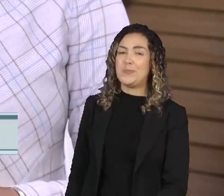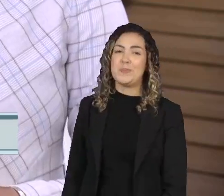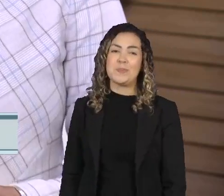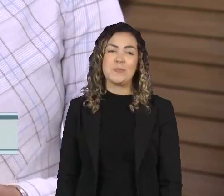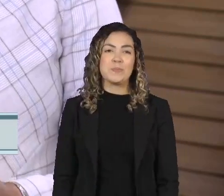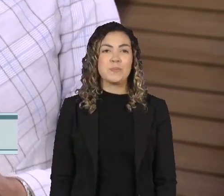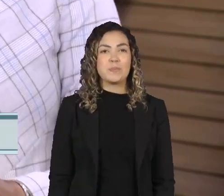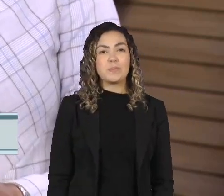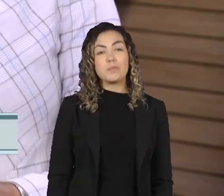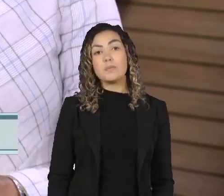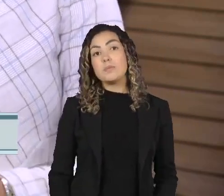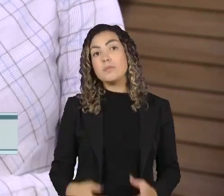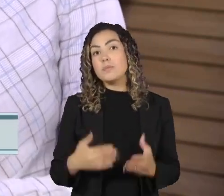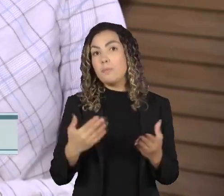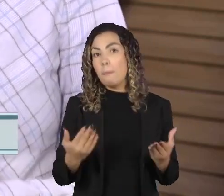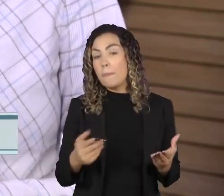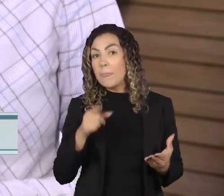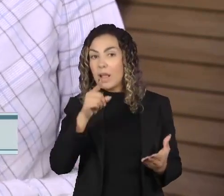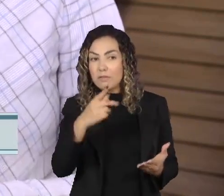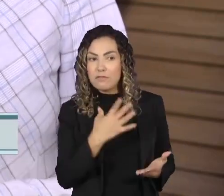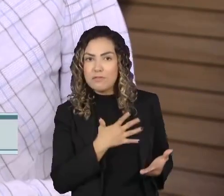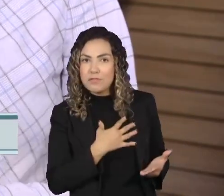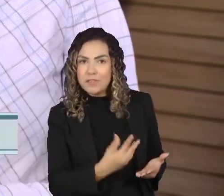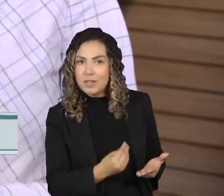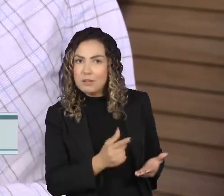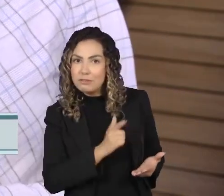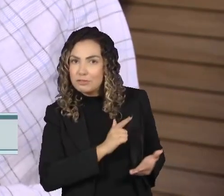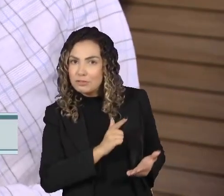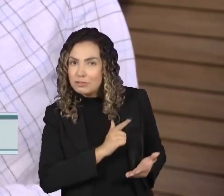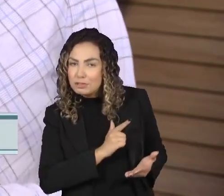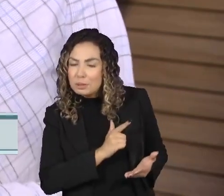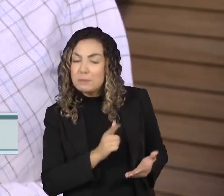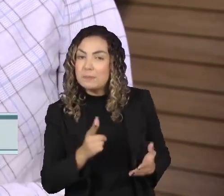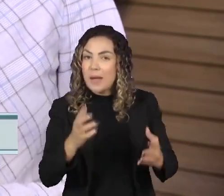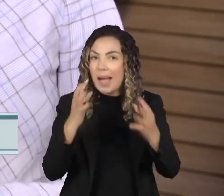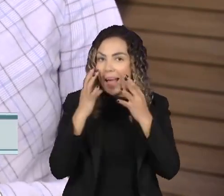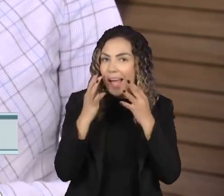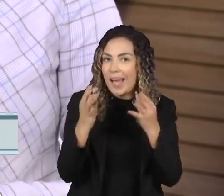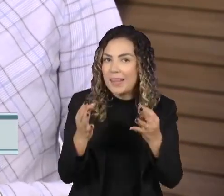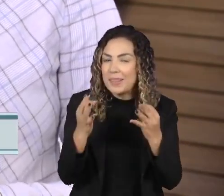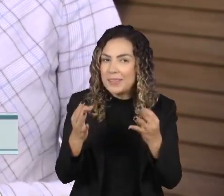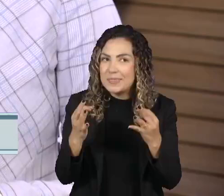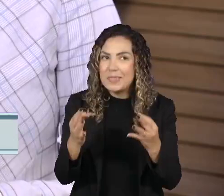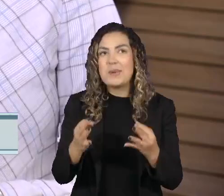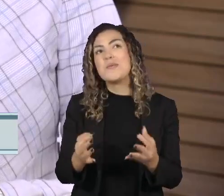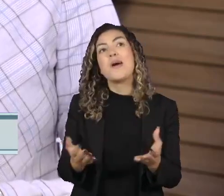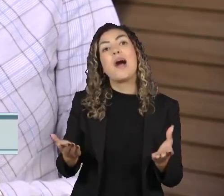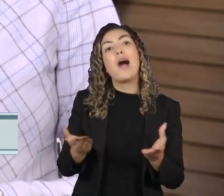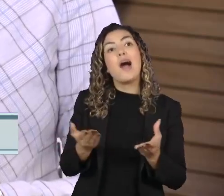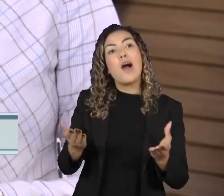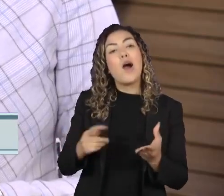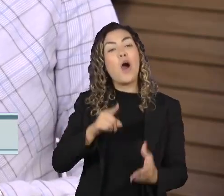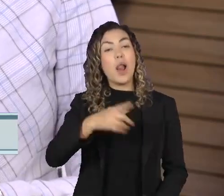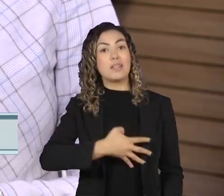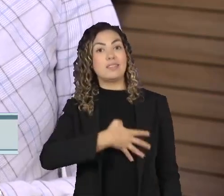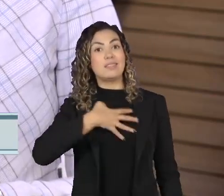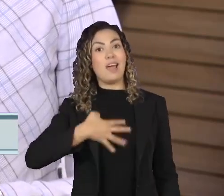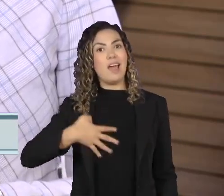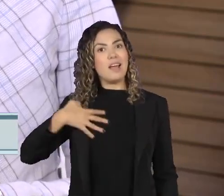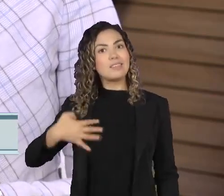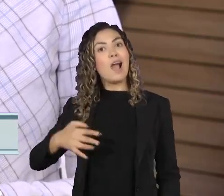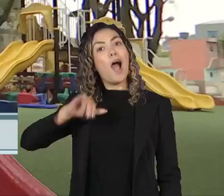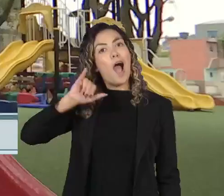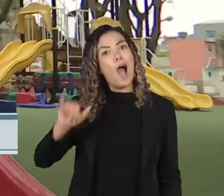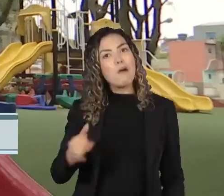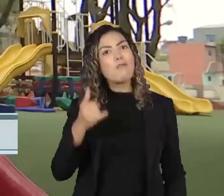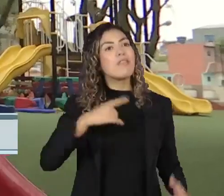Atenção papais e mamães, o SESI tem programação especial para tirar a meninada de casa no dia das crianças.